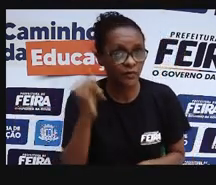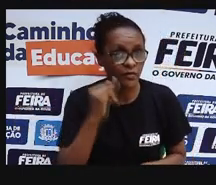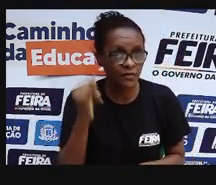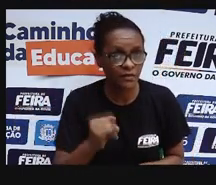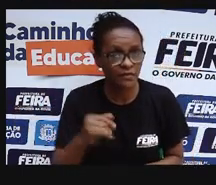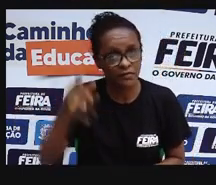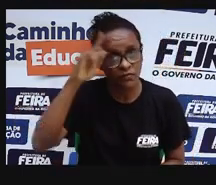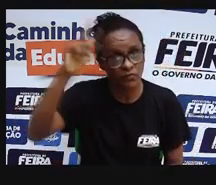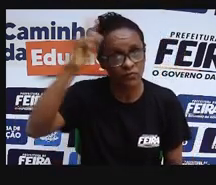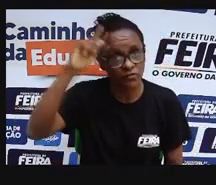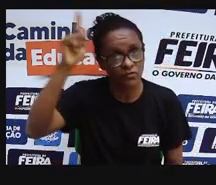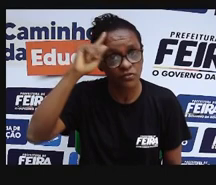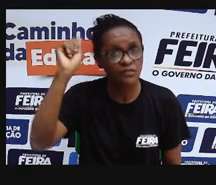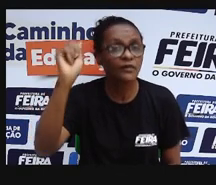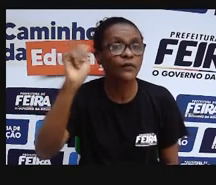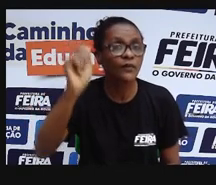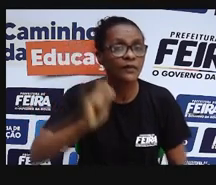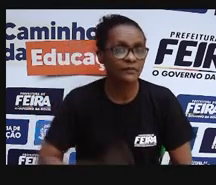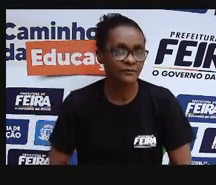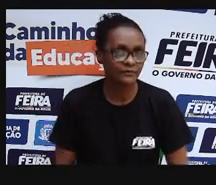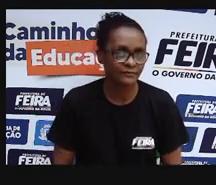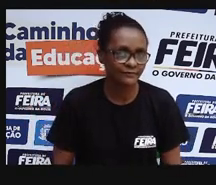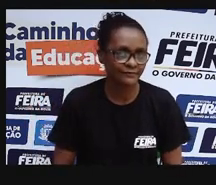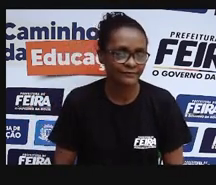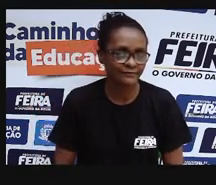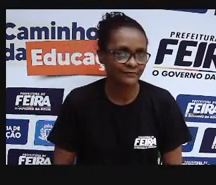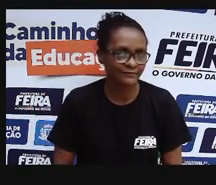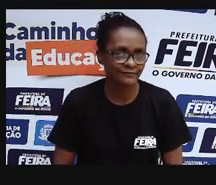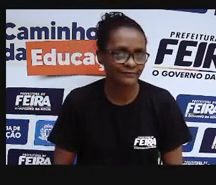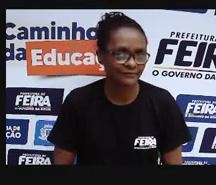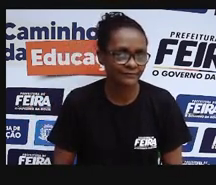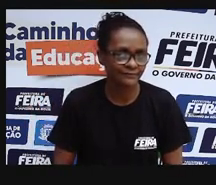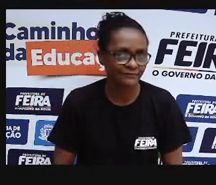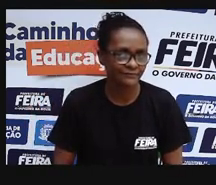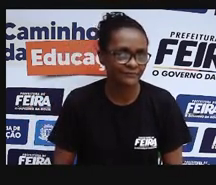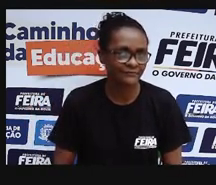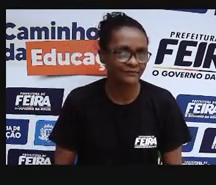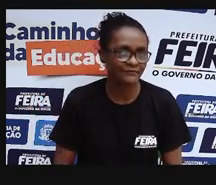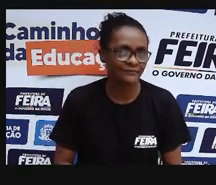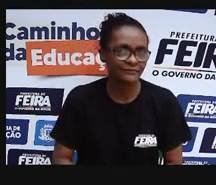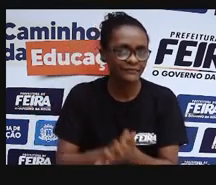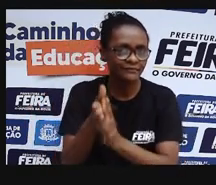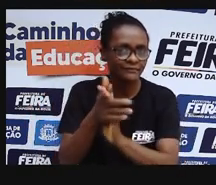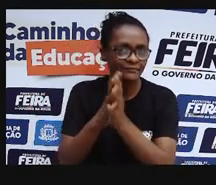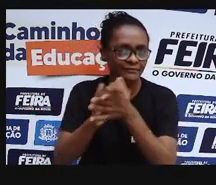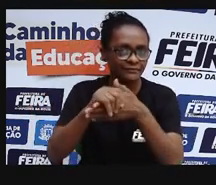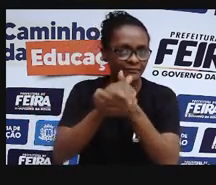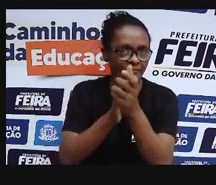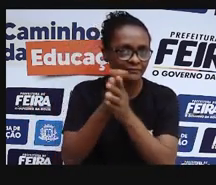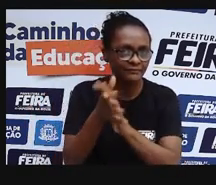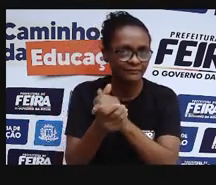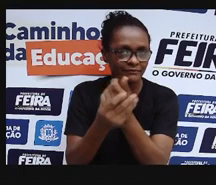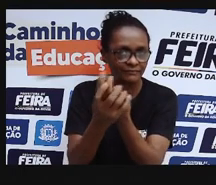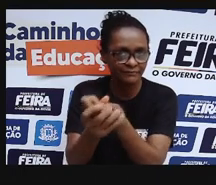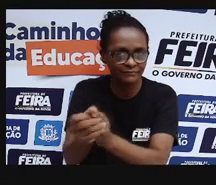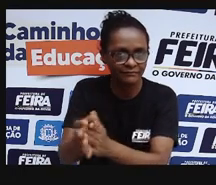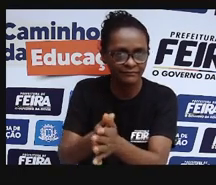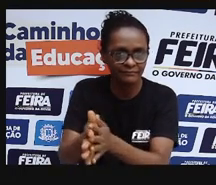diárias. Essas medidas preventivas diárias são, desde lavar as mãos com frequência,